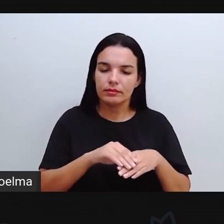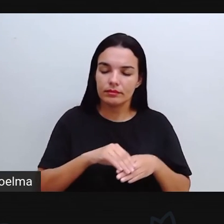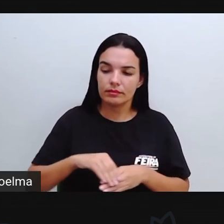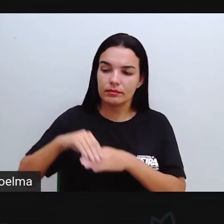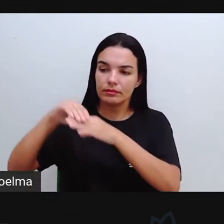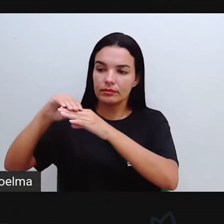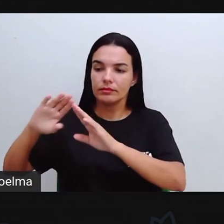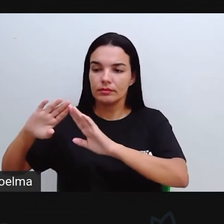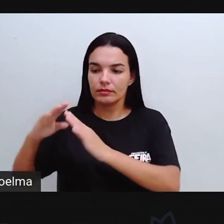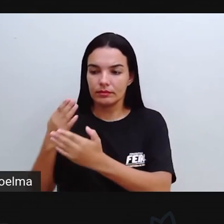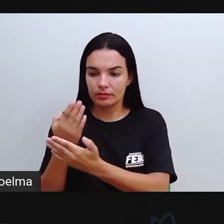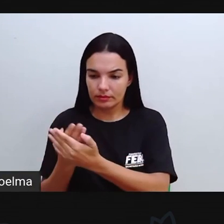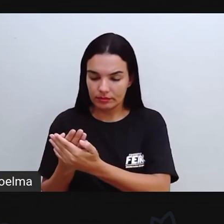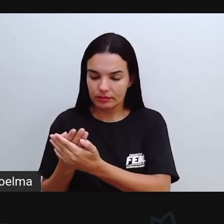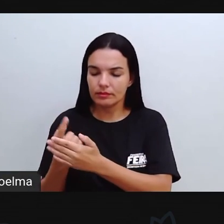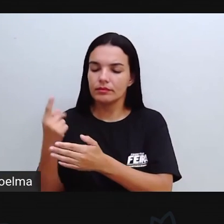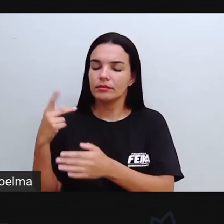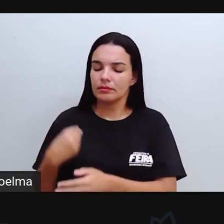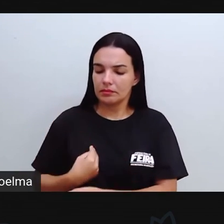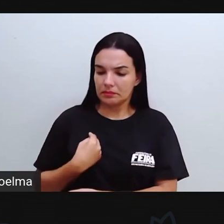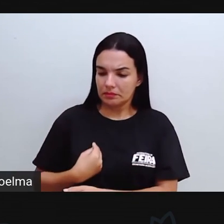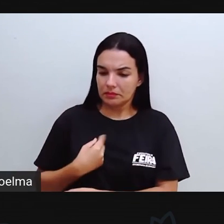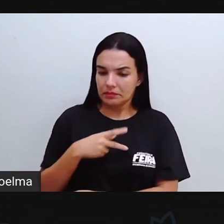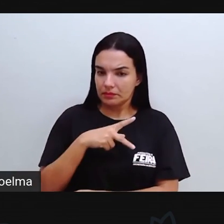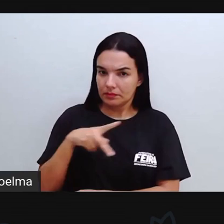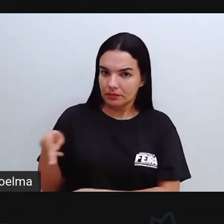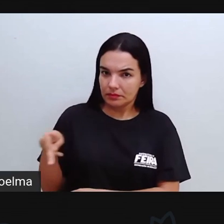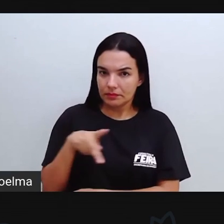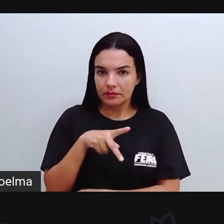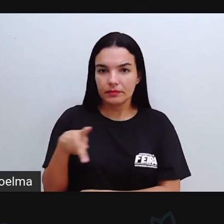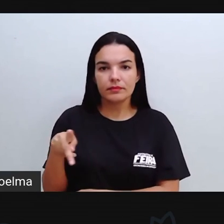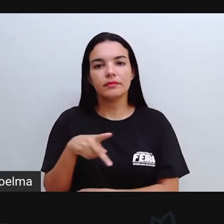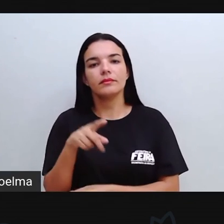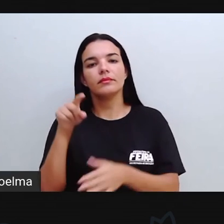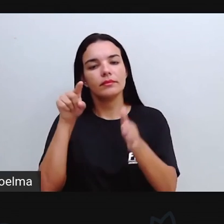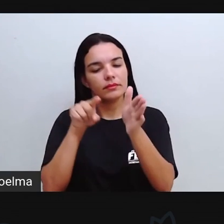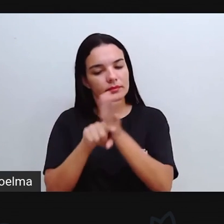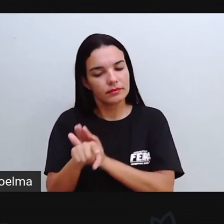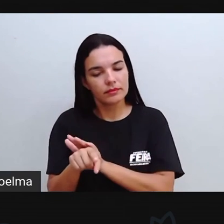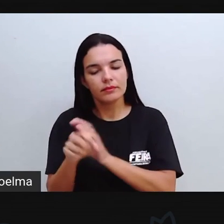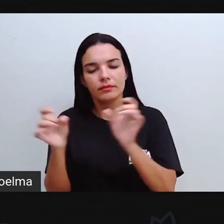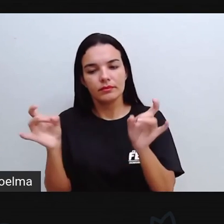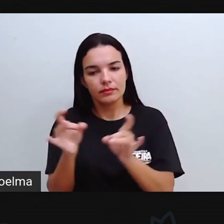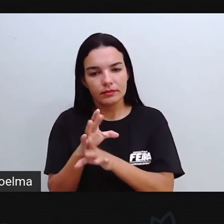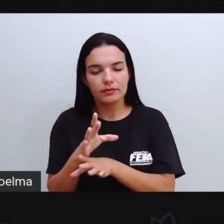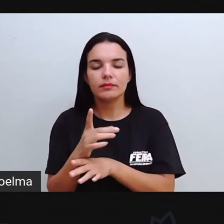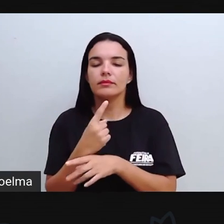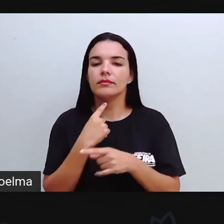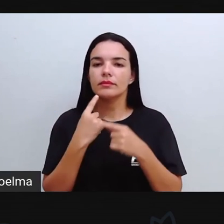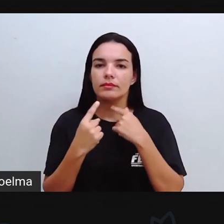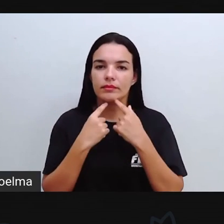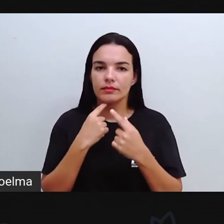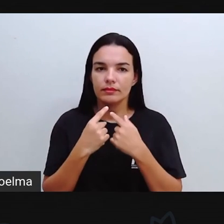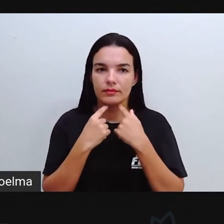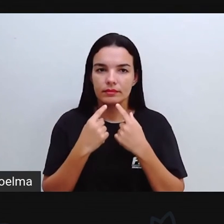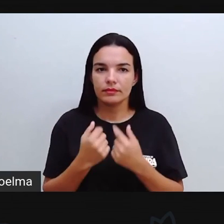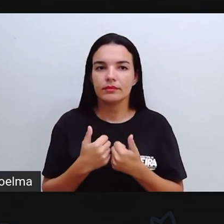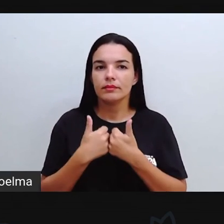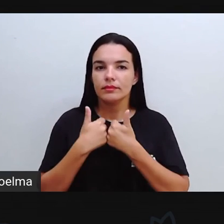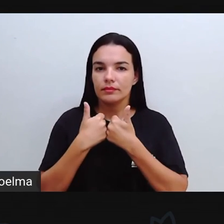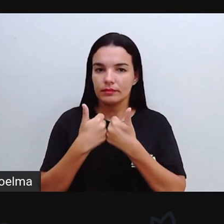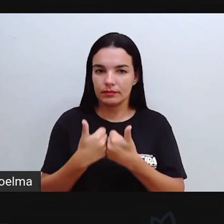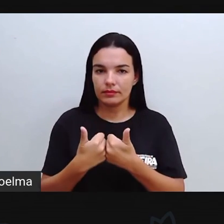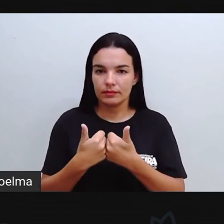quando vocês estiverem no momento presencial com o seu professor, com a sua professora, vocês estarem aí tirando as